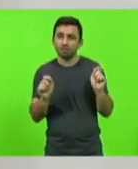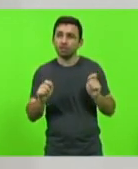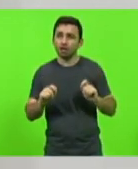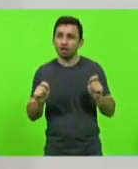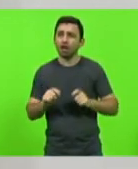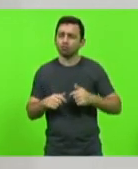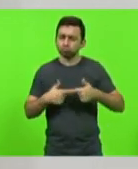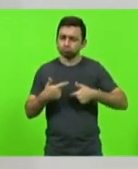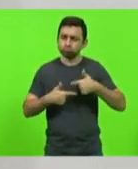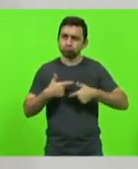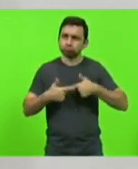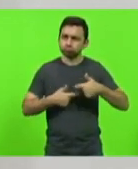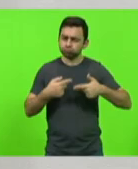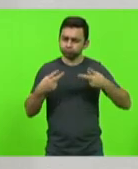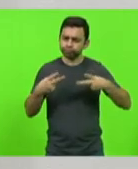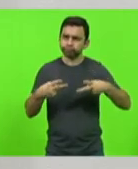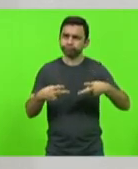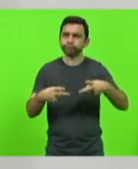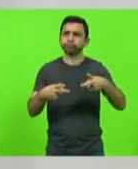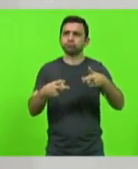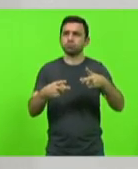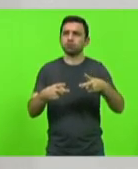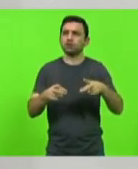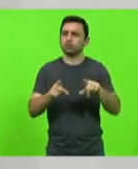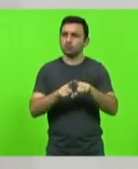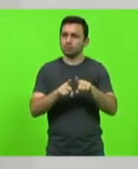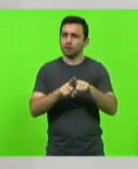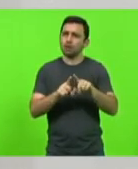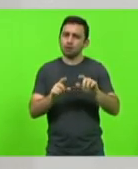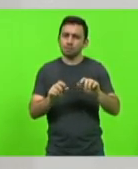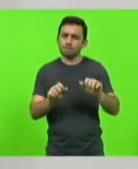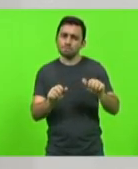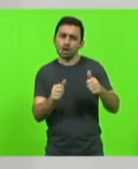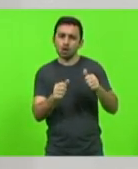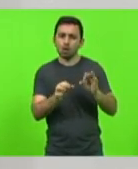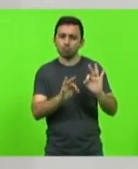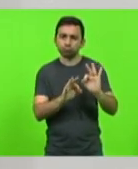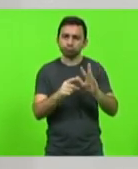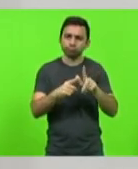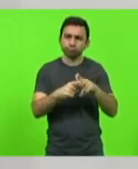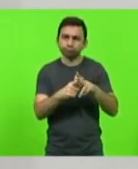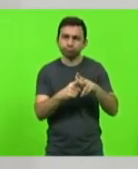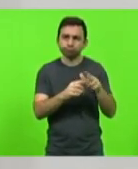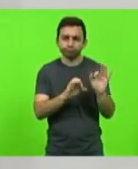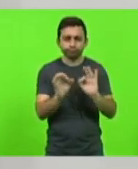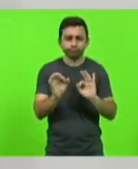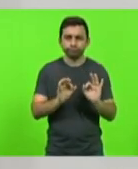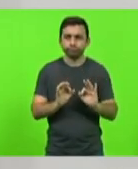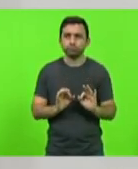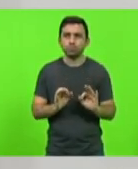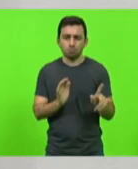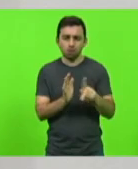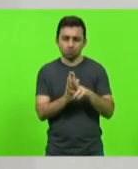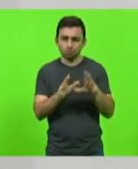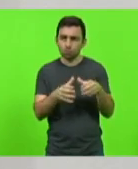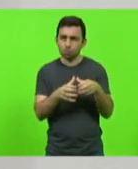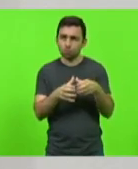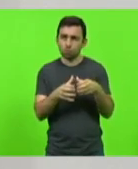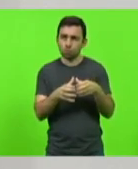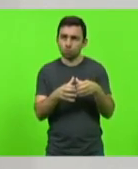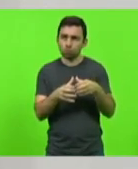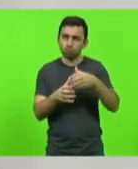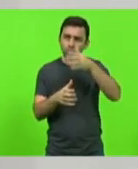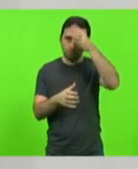atividades e andamento e também fazer algumas melhorias necessárias na corporação desse importante